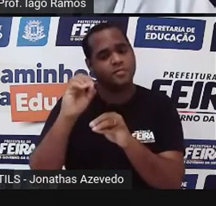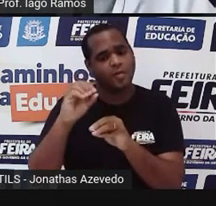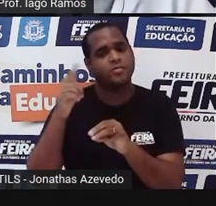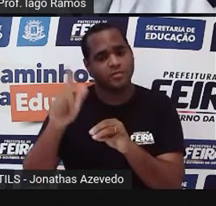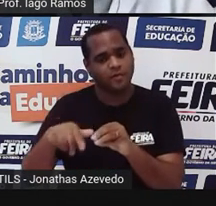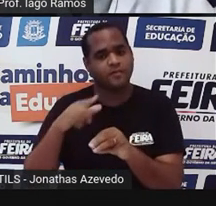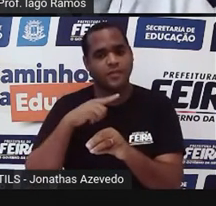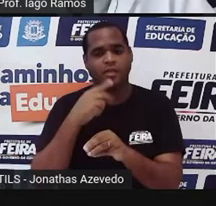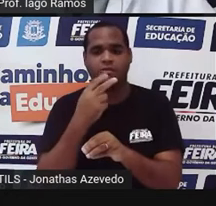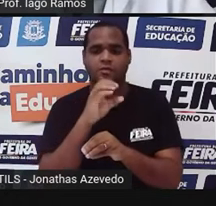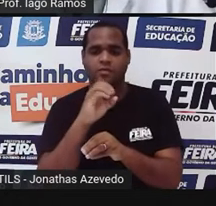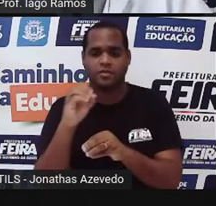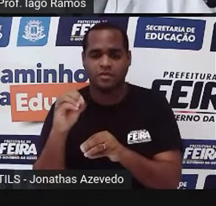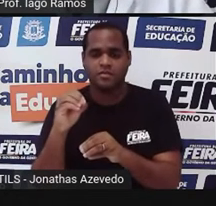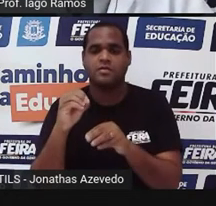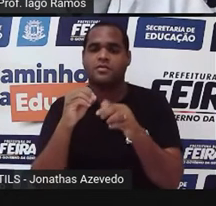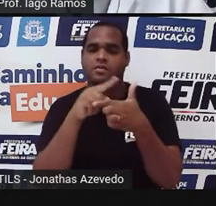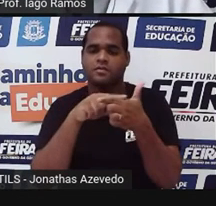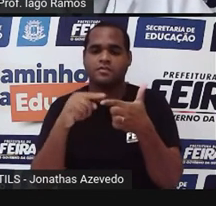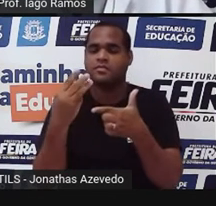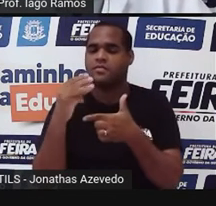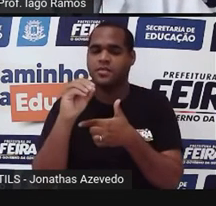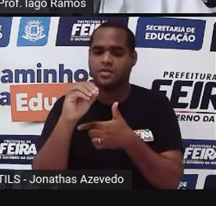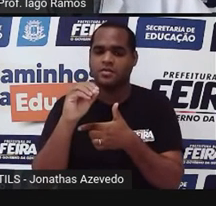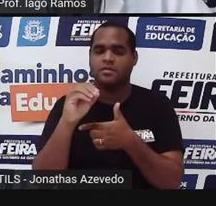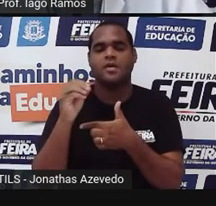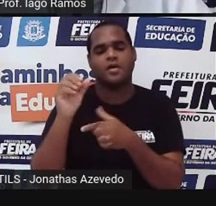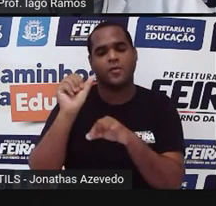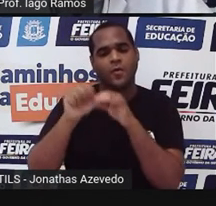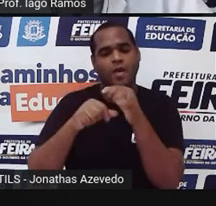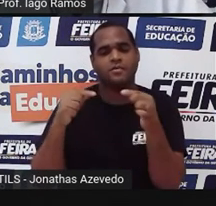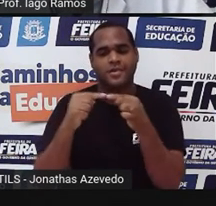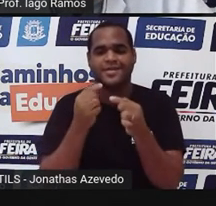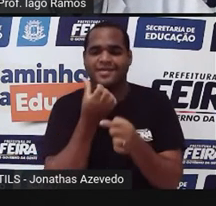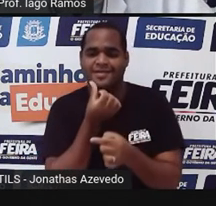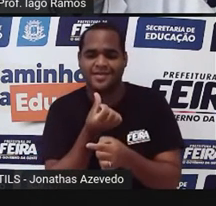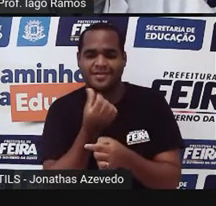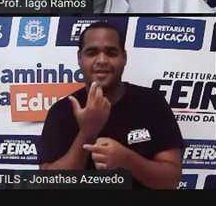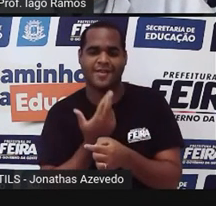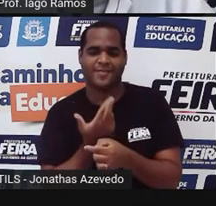eu vou fazer 200 vezes... É, dividido por 30. Vai dar 6 de novo.